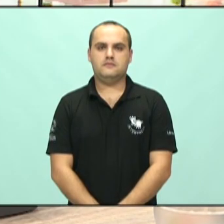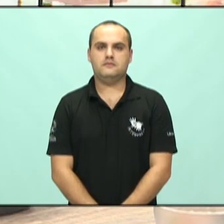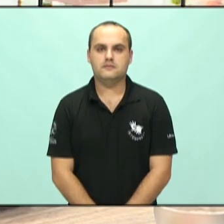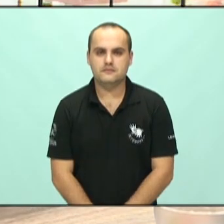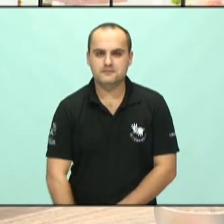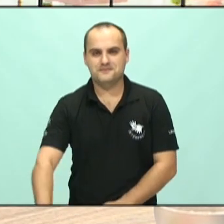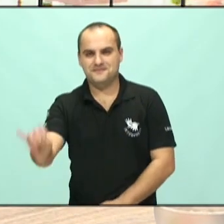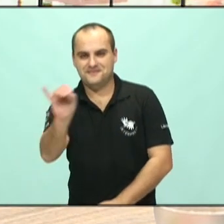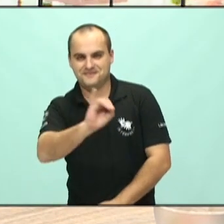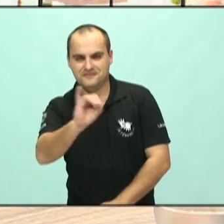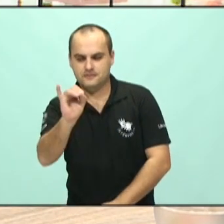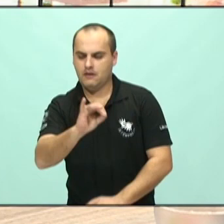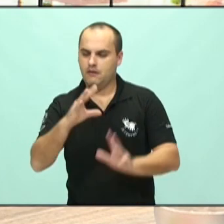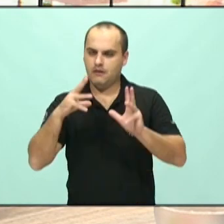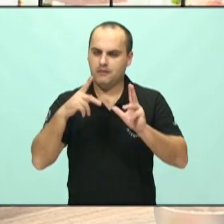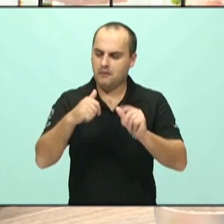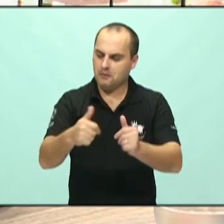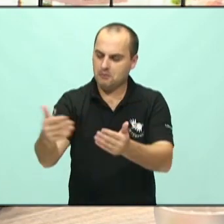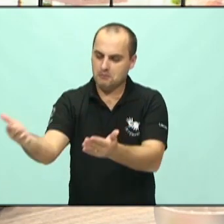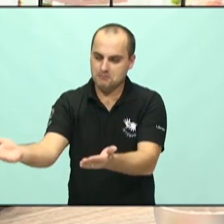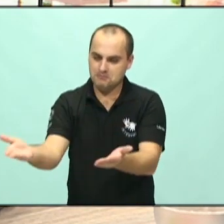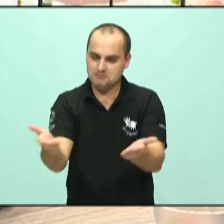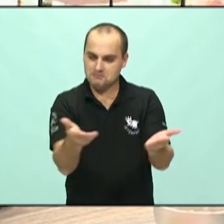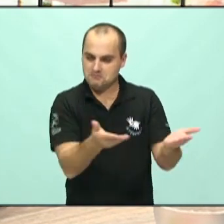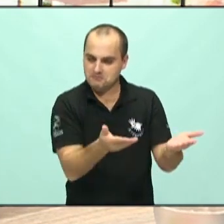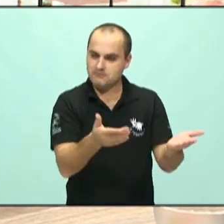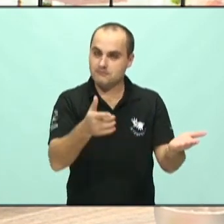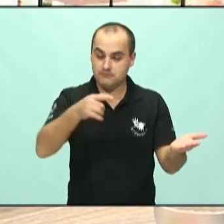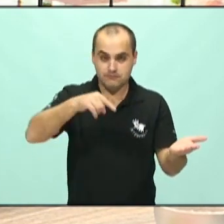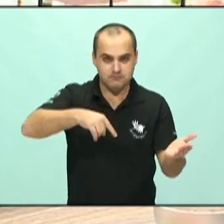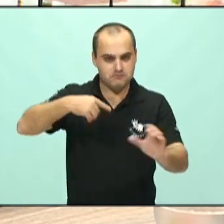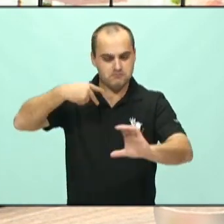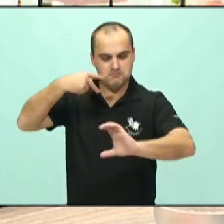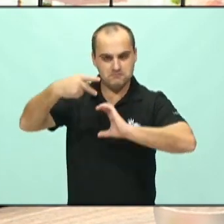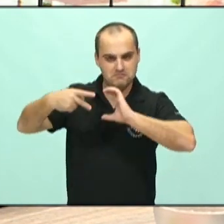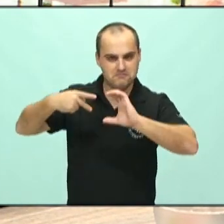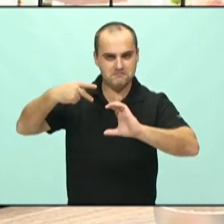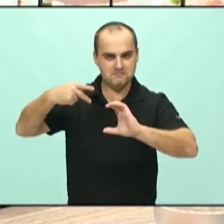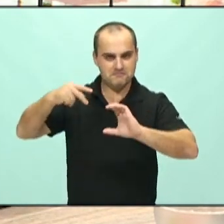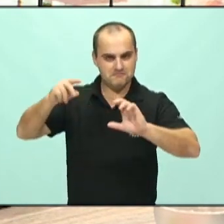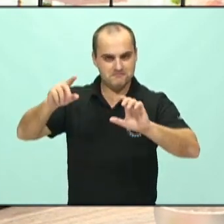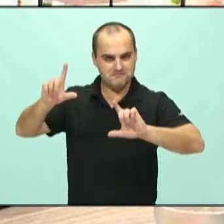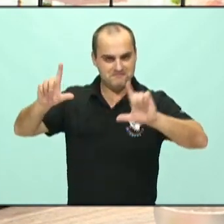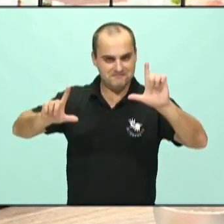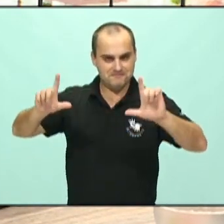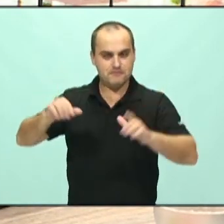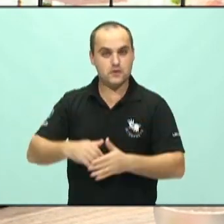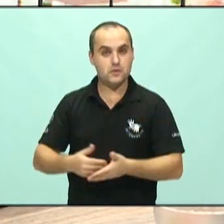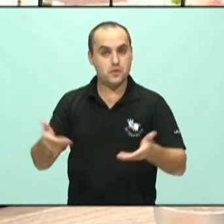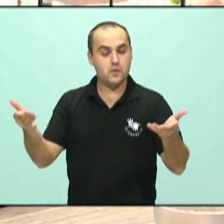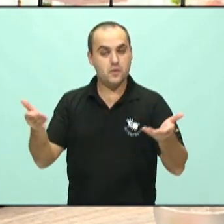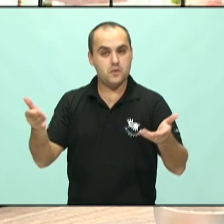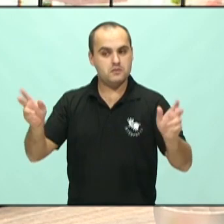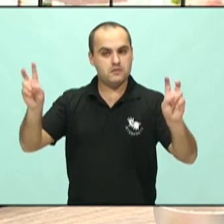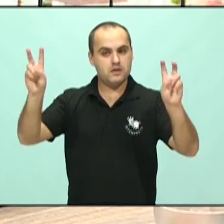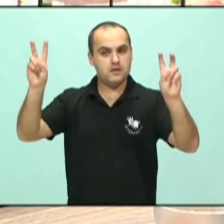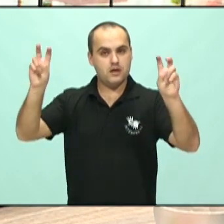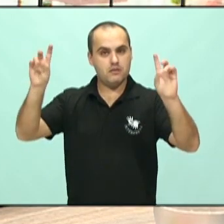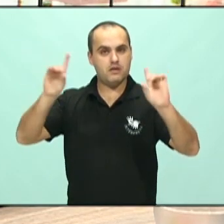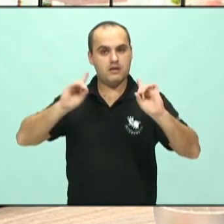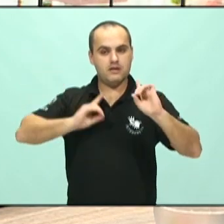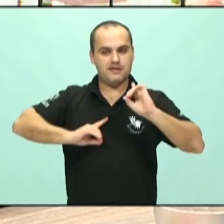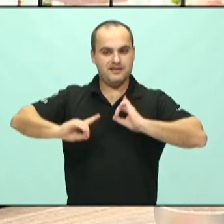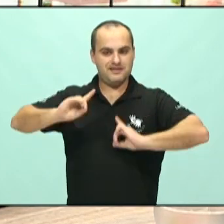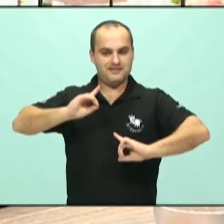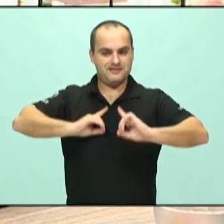Olá, sejam bem-vindos a mais um Câmara Aberta. No programa de hoje nós vamos falar sobre depressão. Para abordar o tema, nós